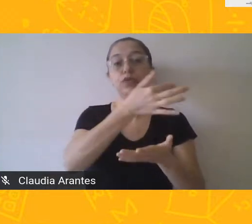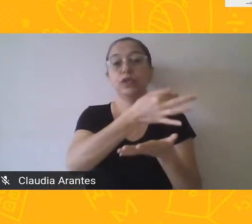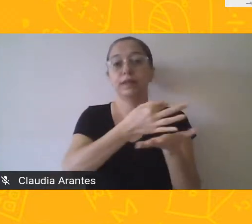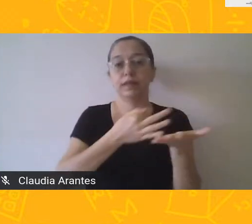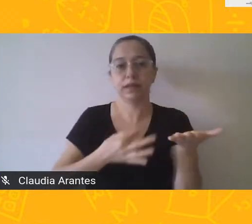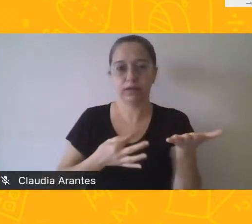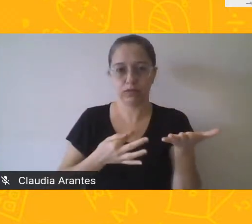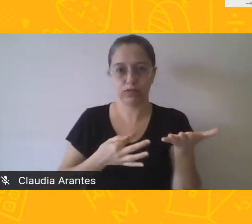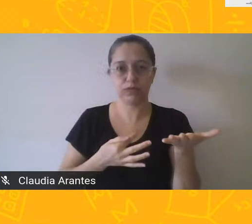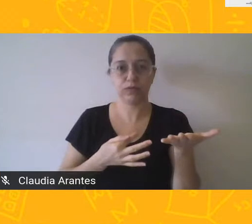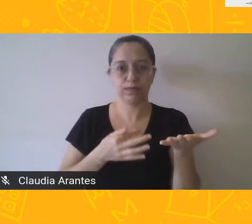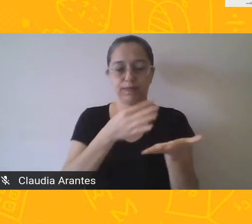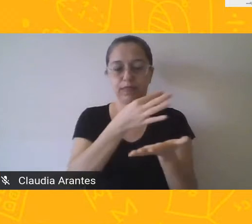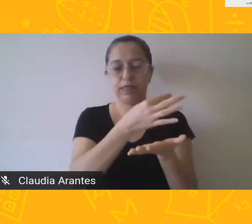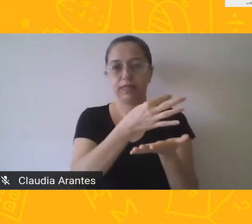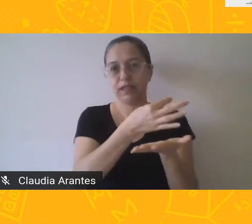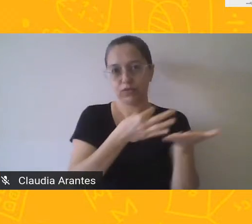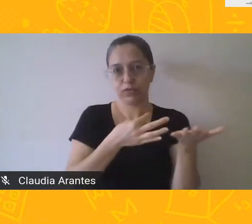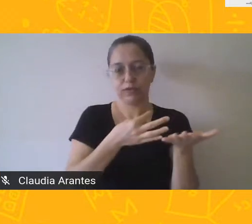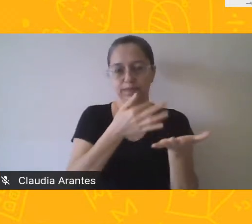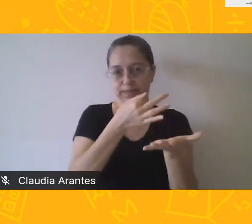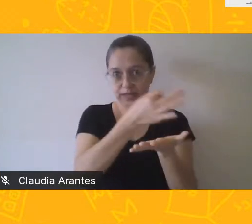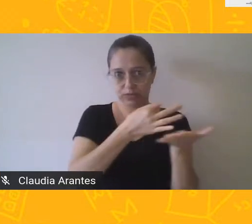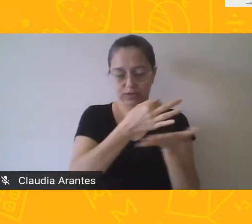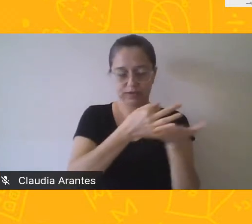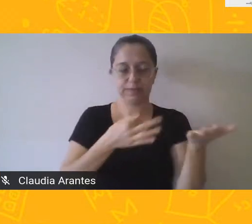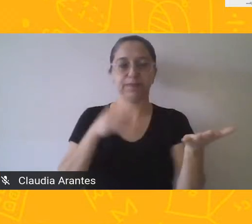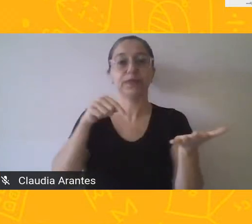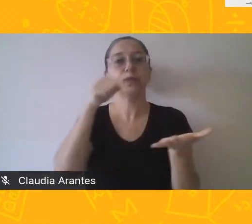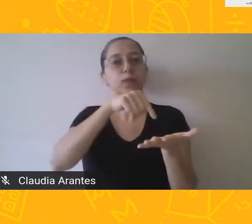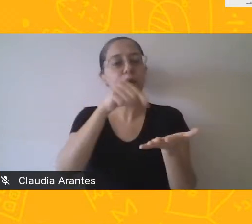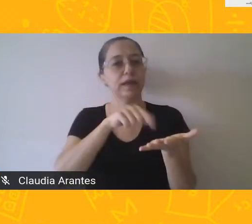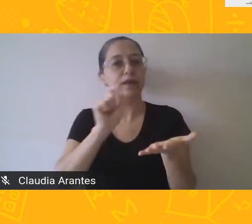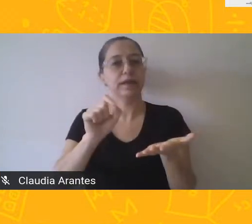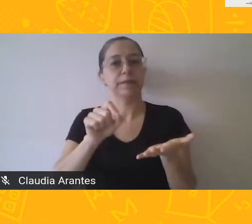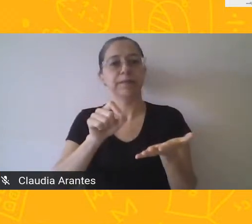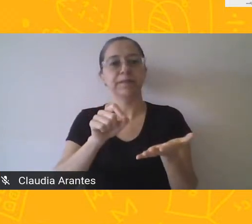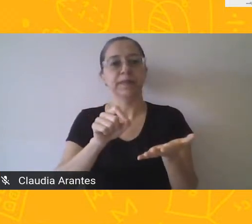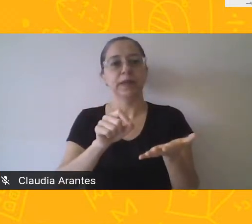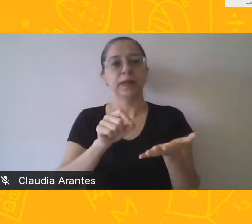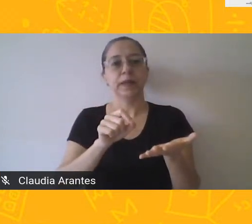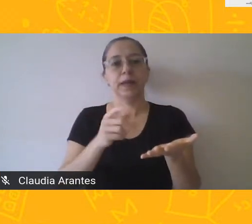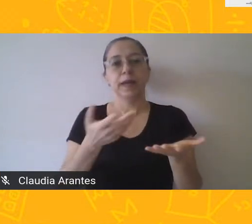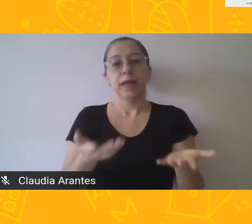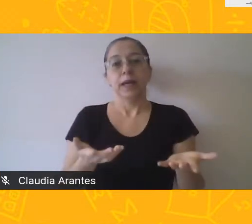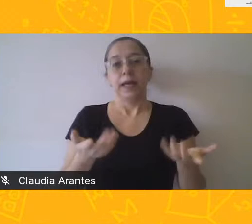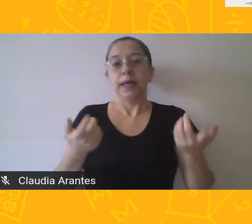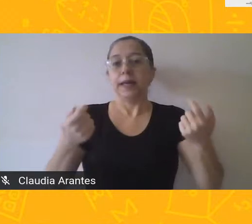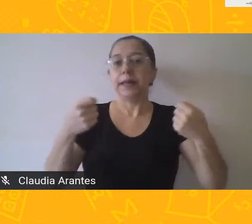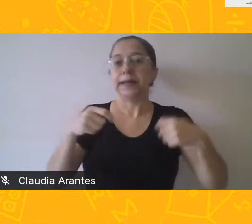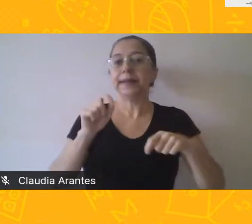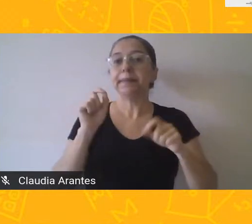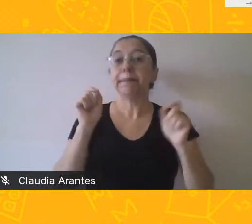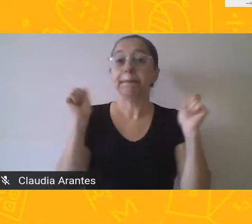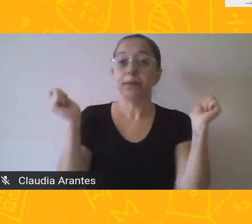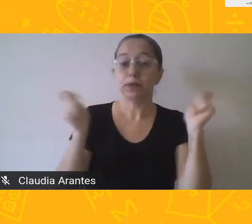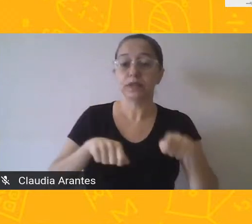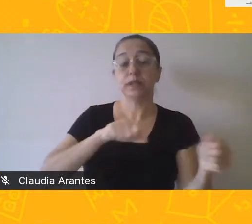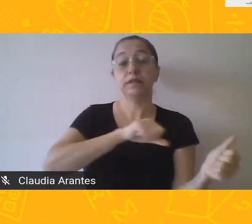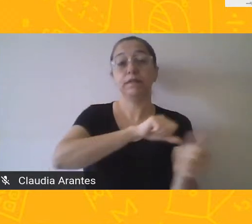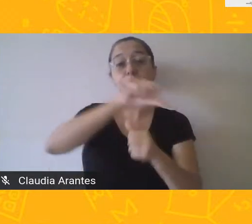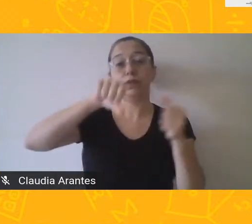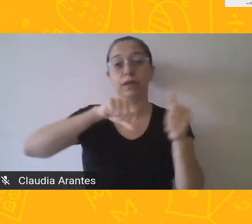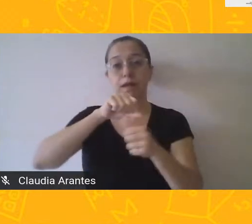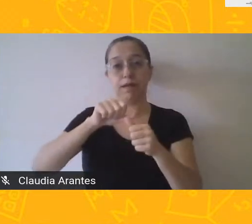relativamente estáveis. Ou seja, isso pode mudar com o passar